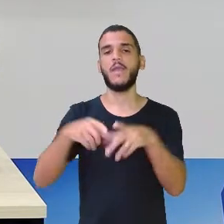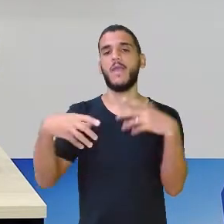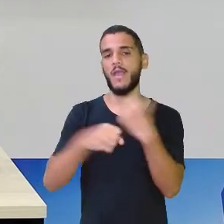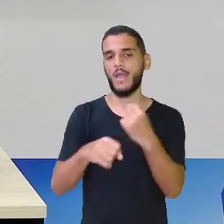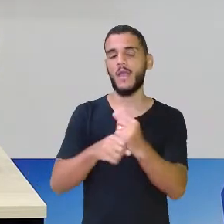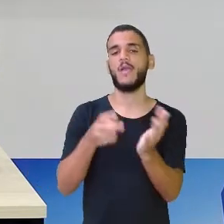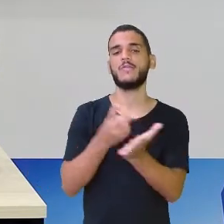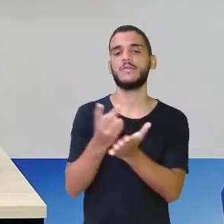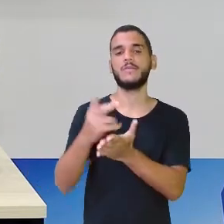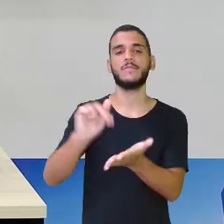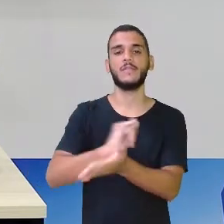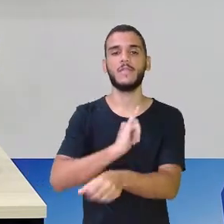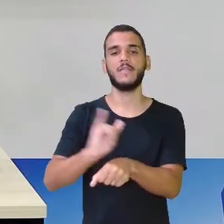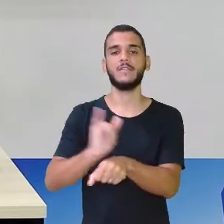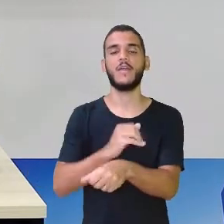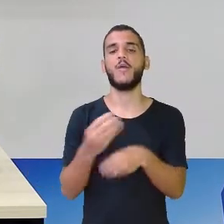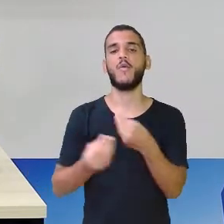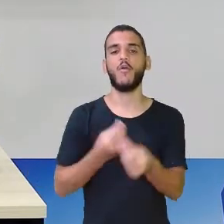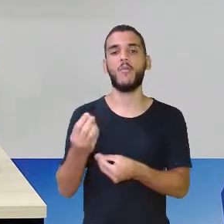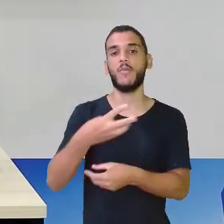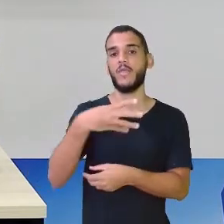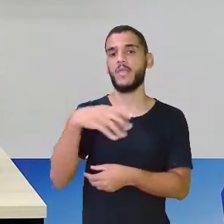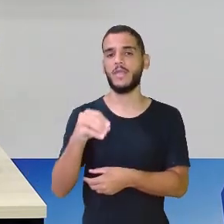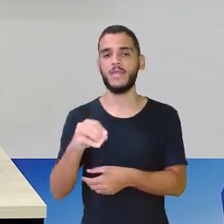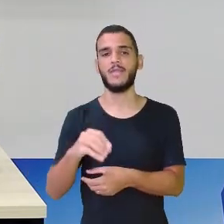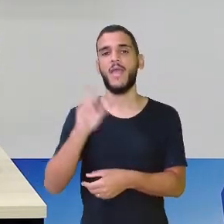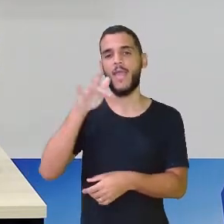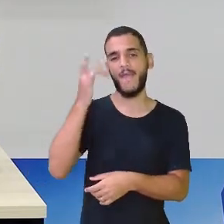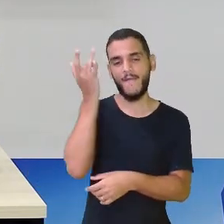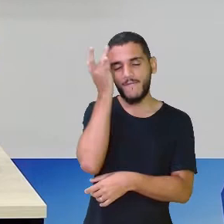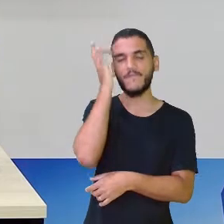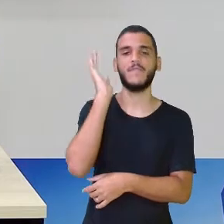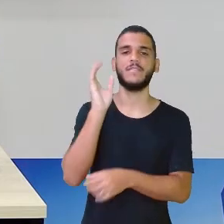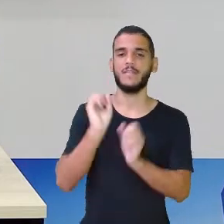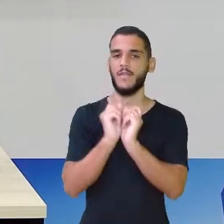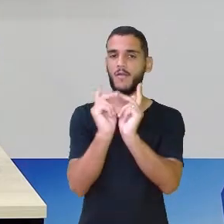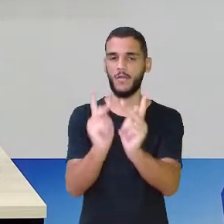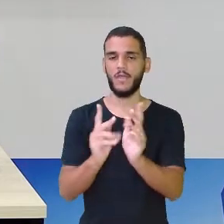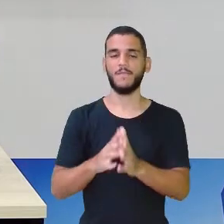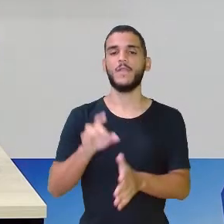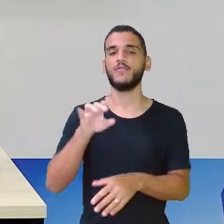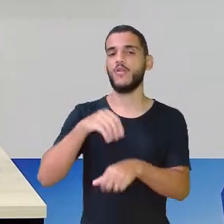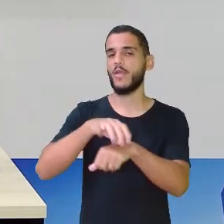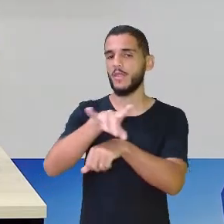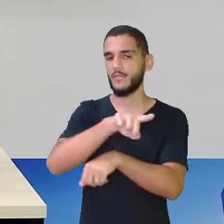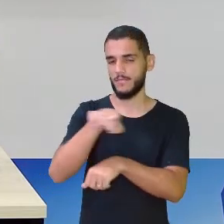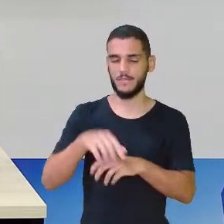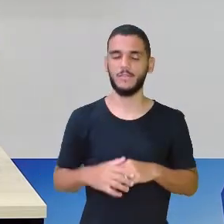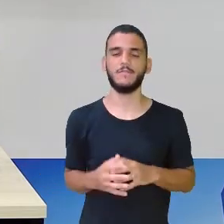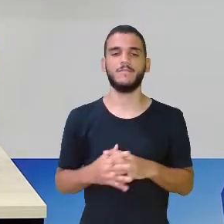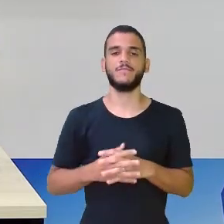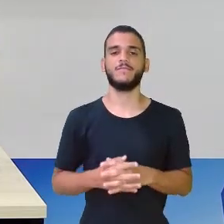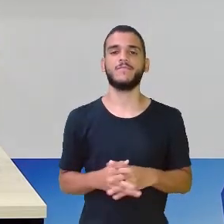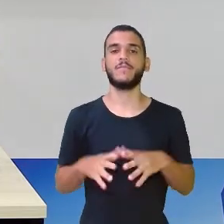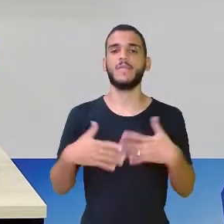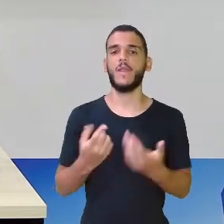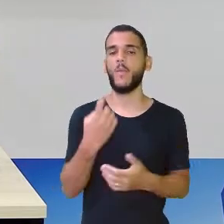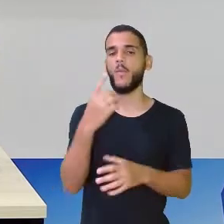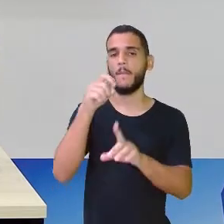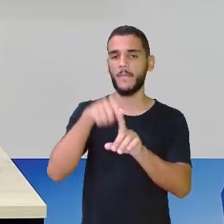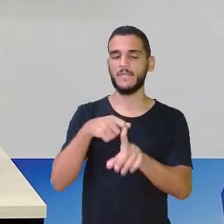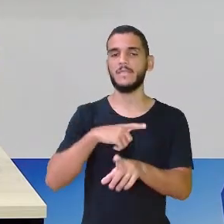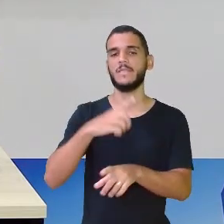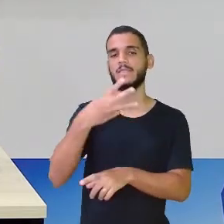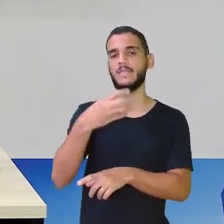calcula o mês como 30 dias. Para facilitar, tá bom? Então, só a dica para vocês. Então, o mês tem